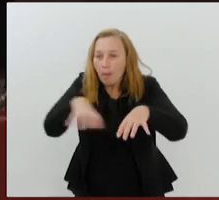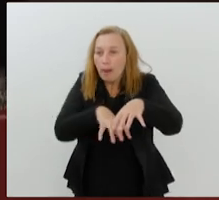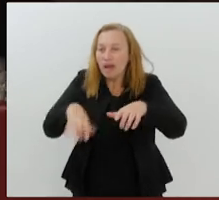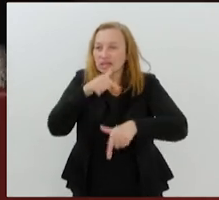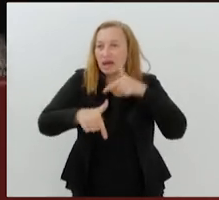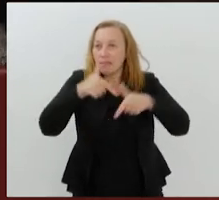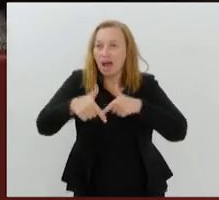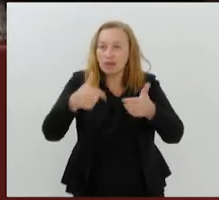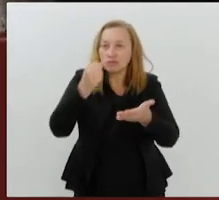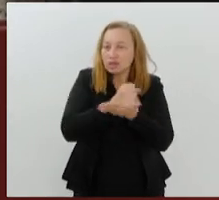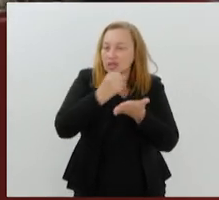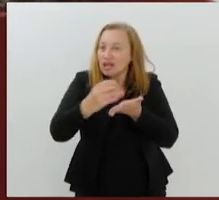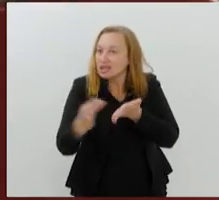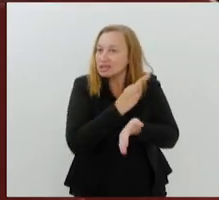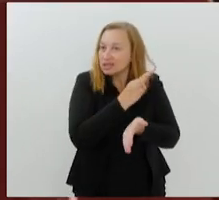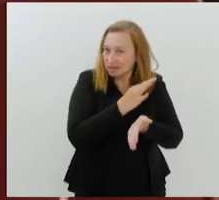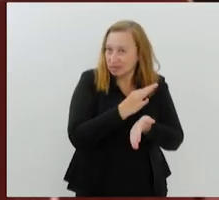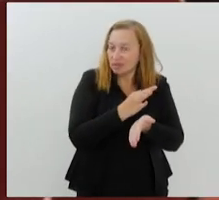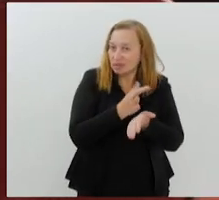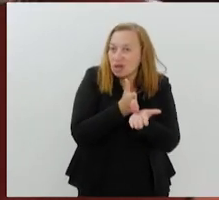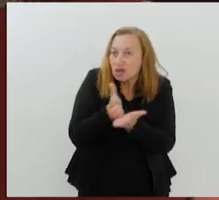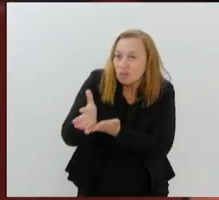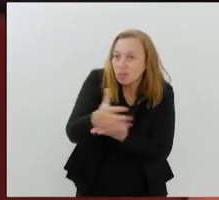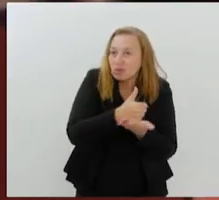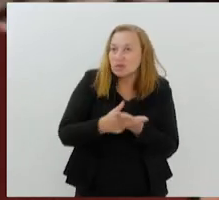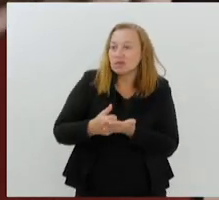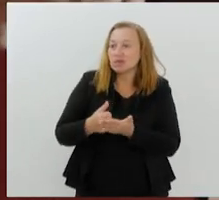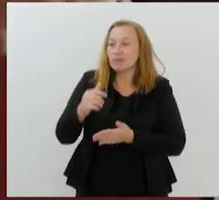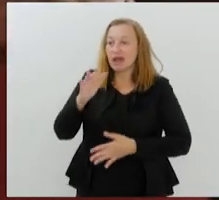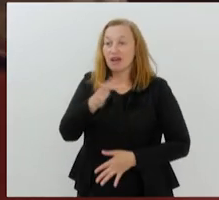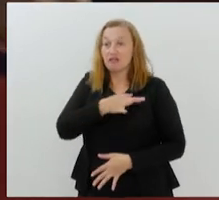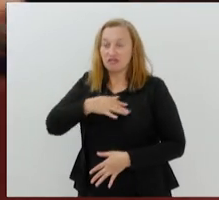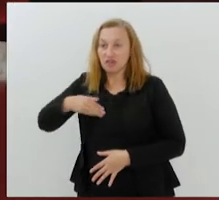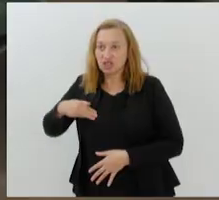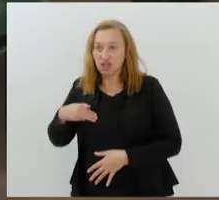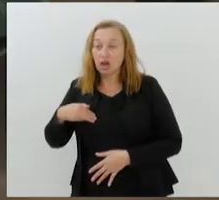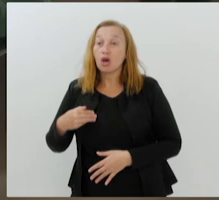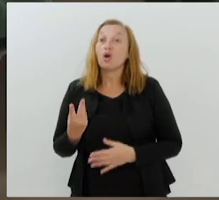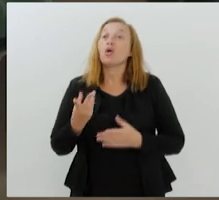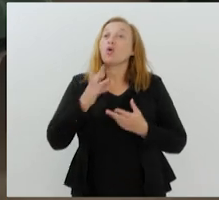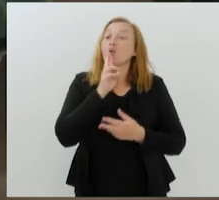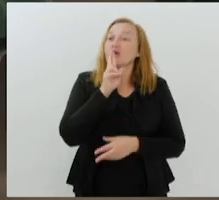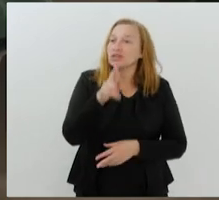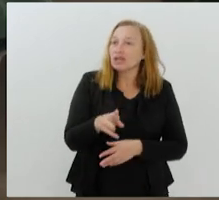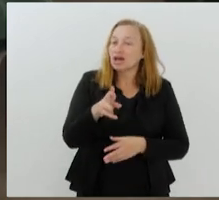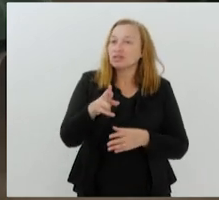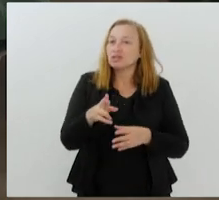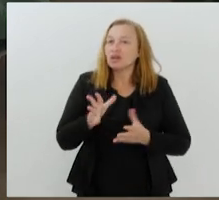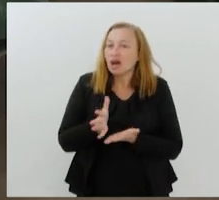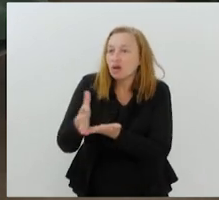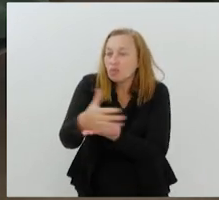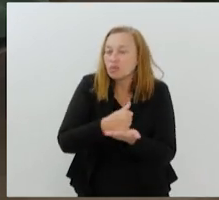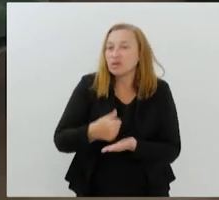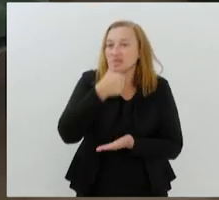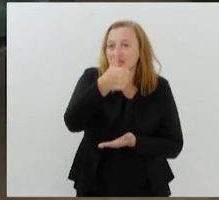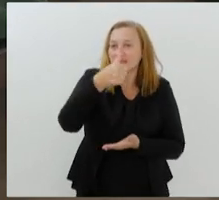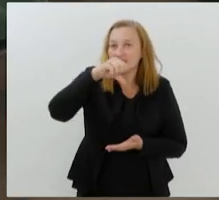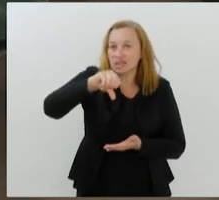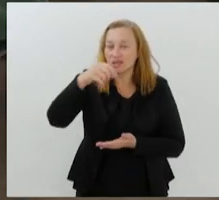assinada, segundo o levantamento produzido pela Firjan. Com esse resultado, o Estado acumulou 119